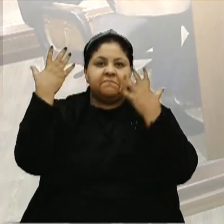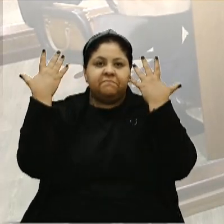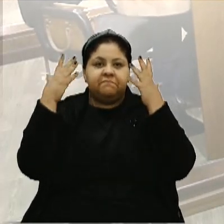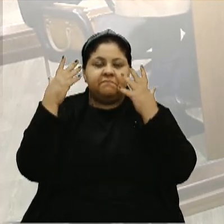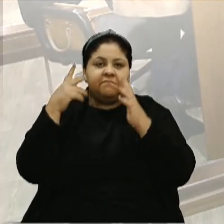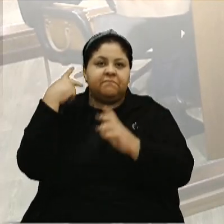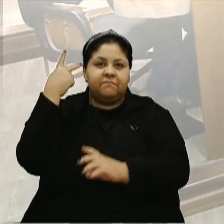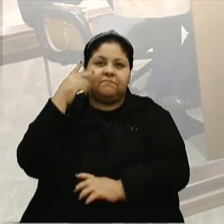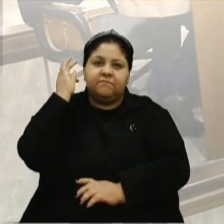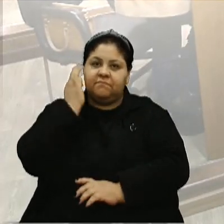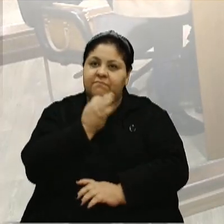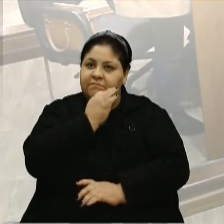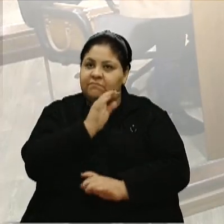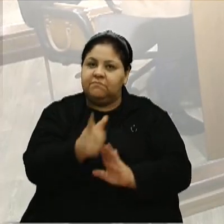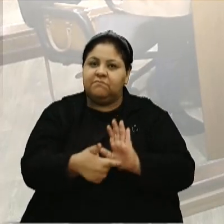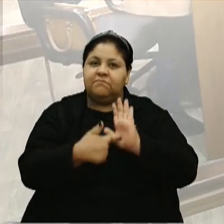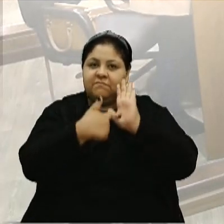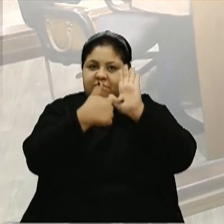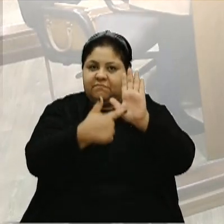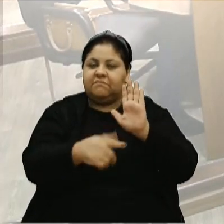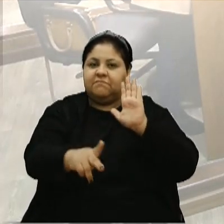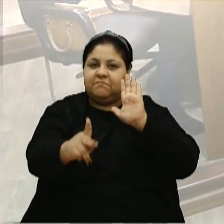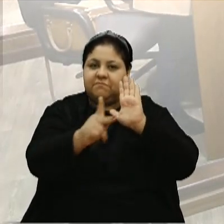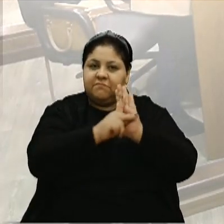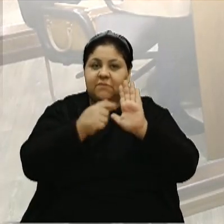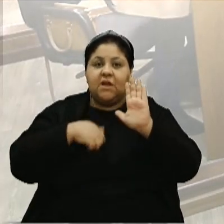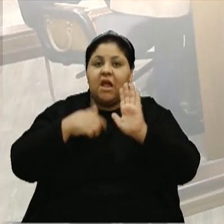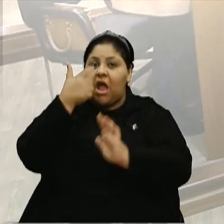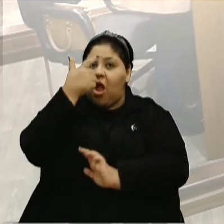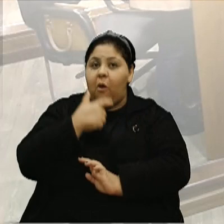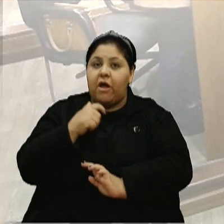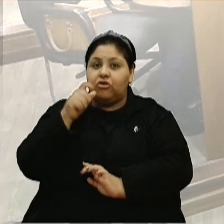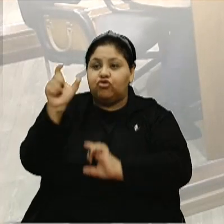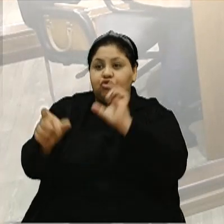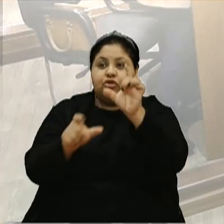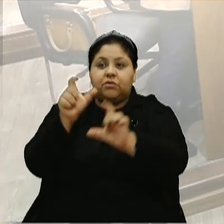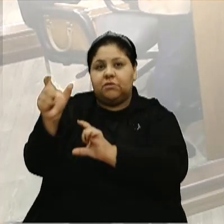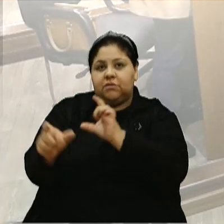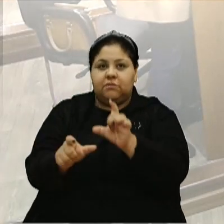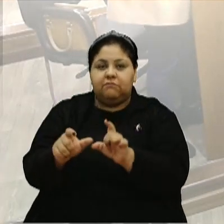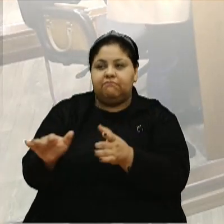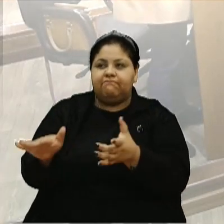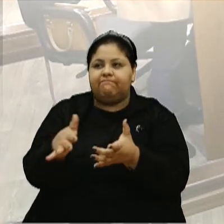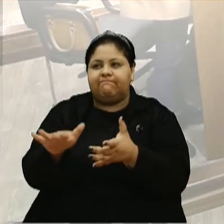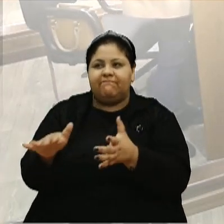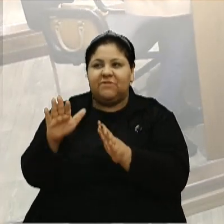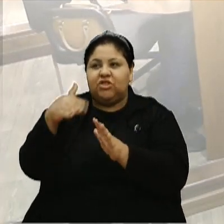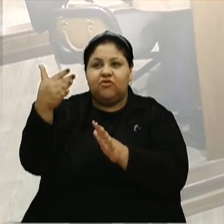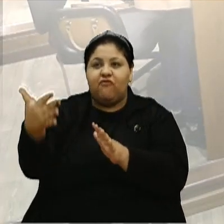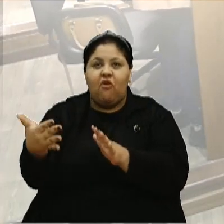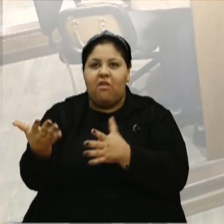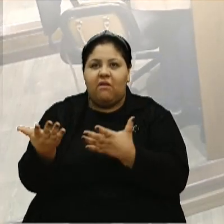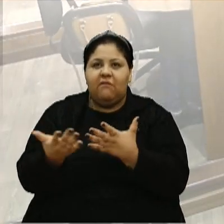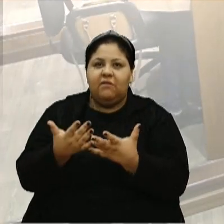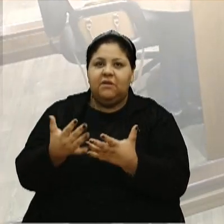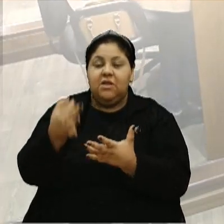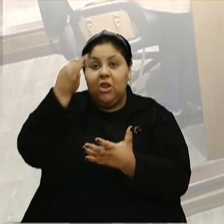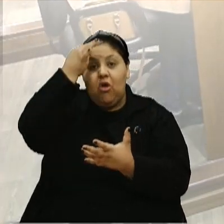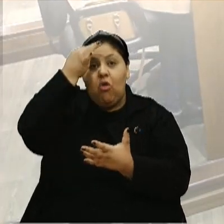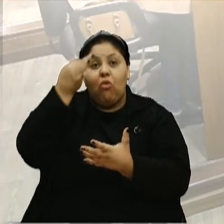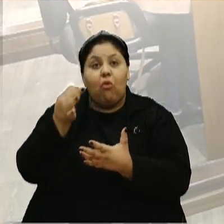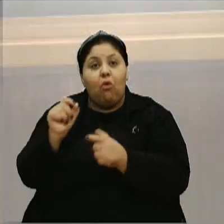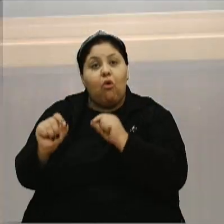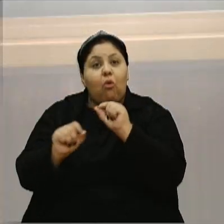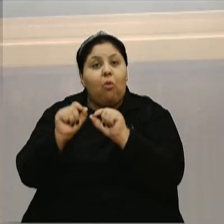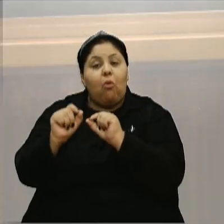vereadora Tati, pela apresentação desse projeto. Eu acho que as pessoas, às vezes, de fora, não têm a noção